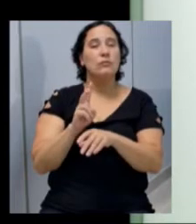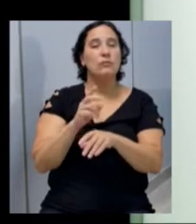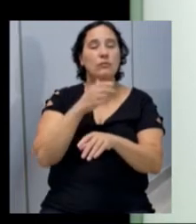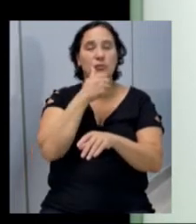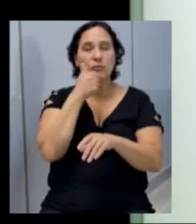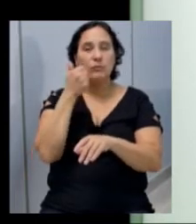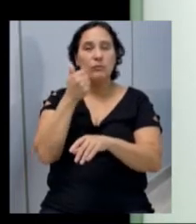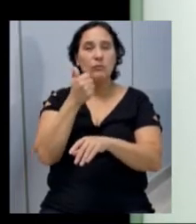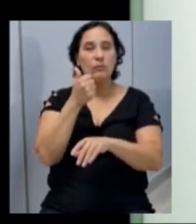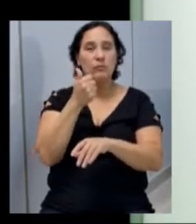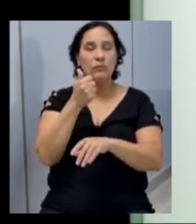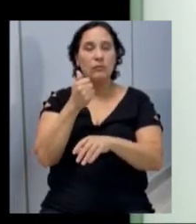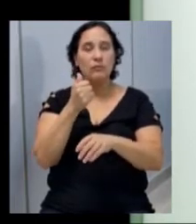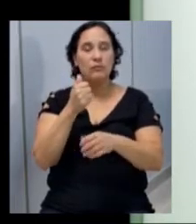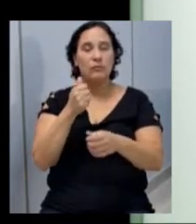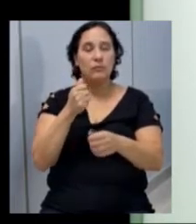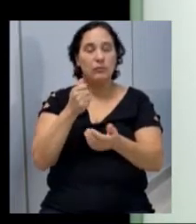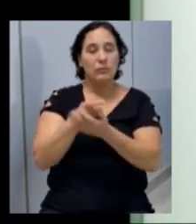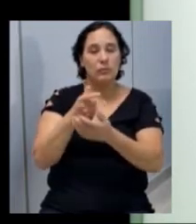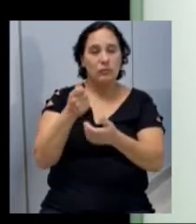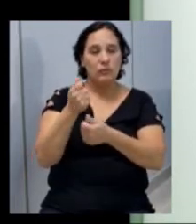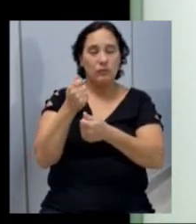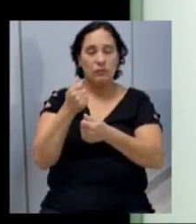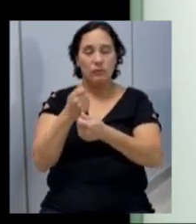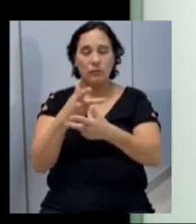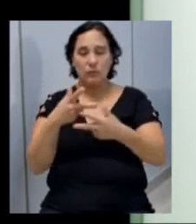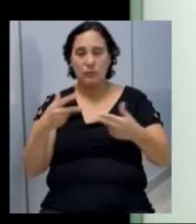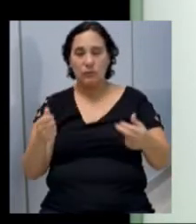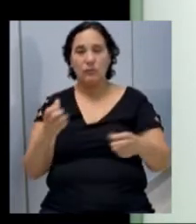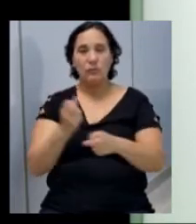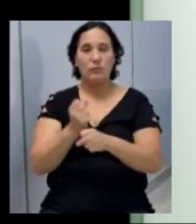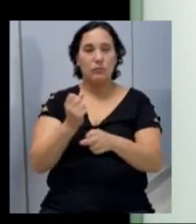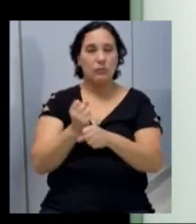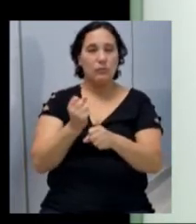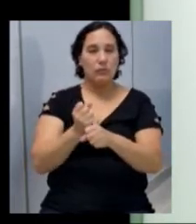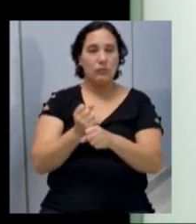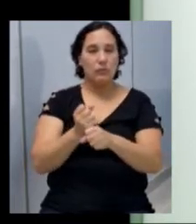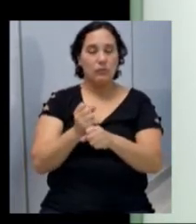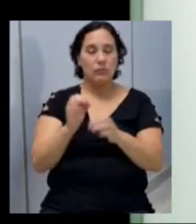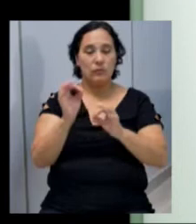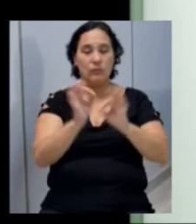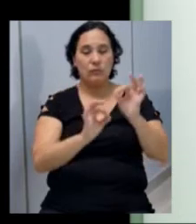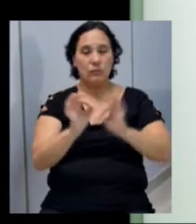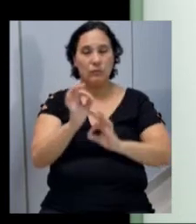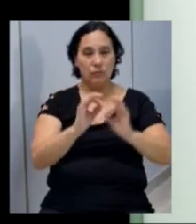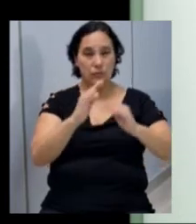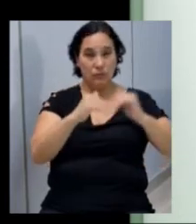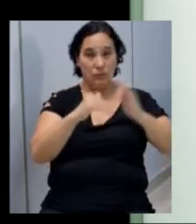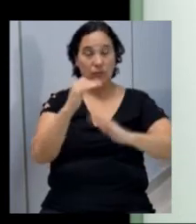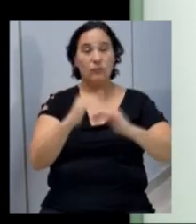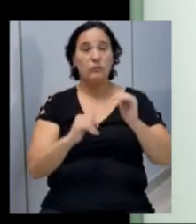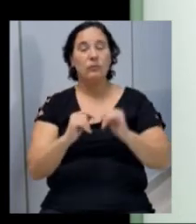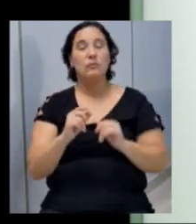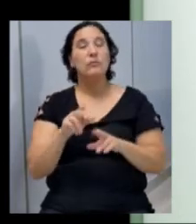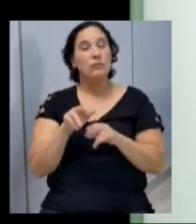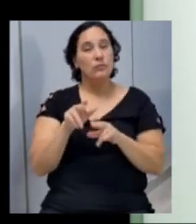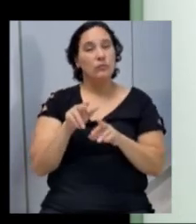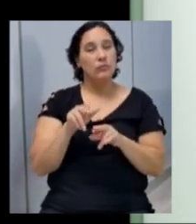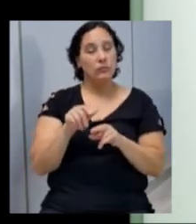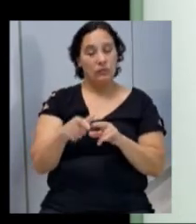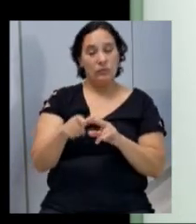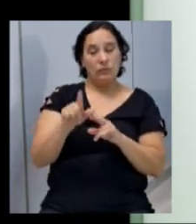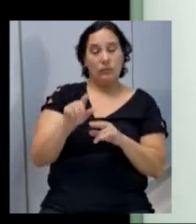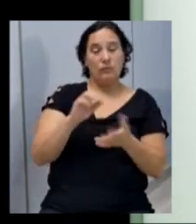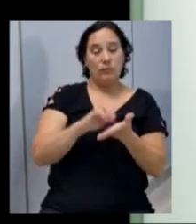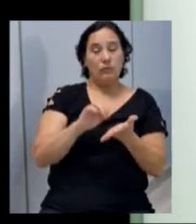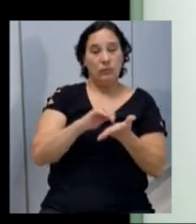rodoviário, aquisição de máquinas e veículos e obras de infraestrutura rural. Também da mesma forma que as outras